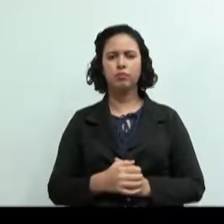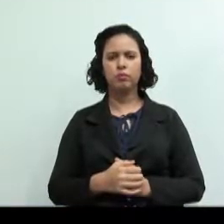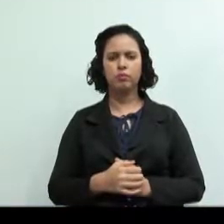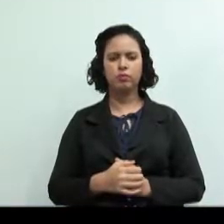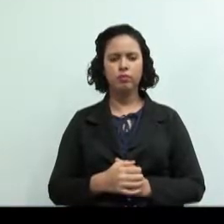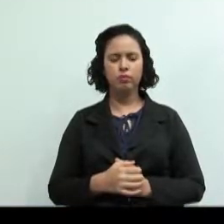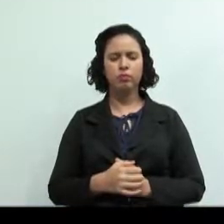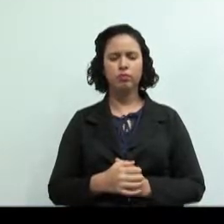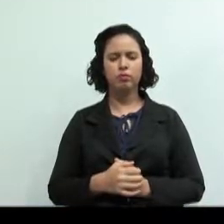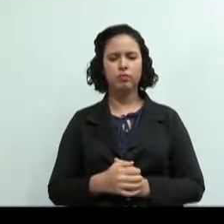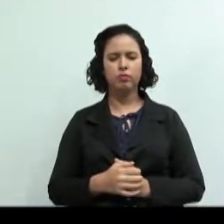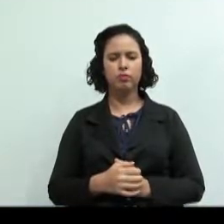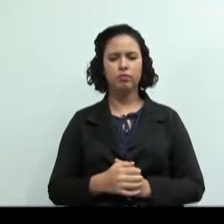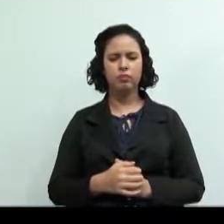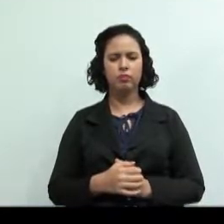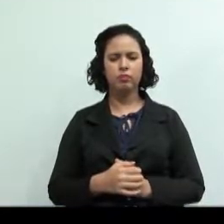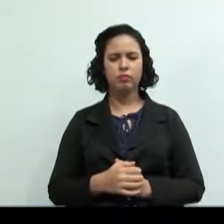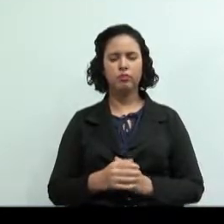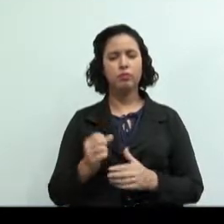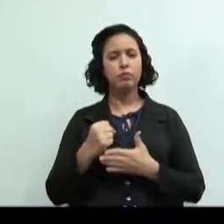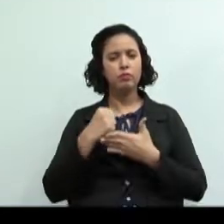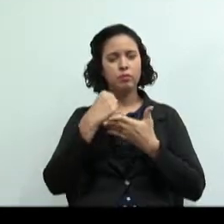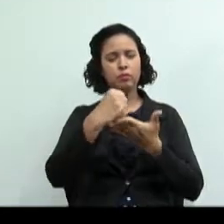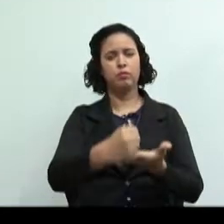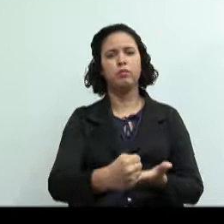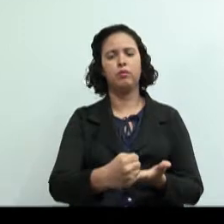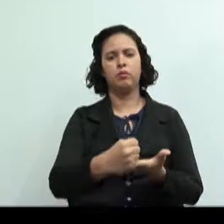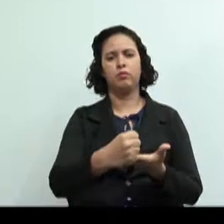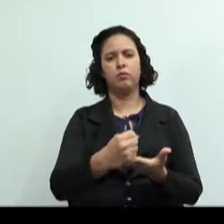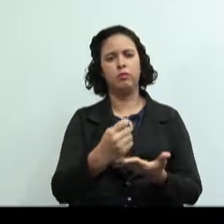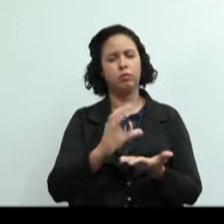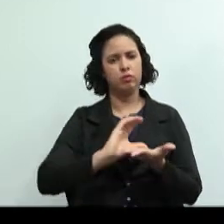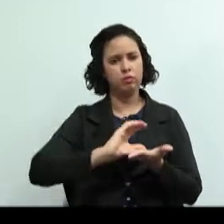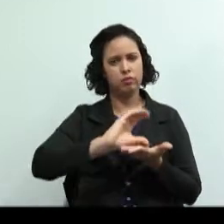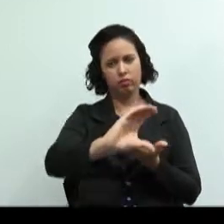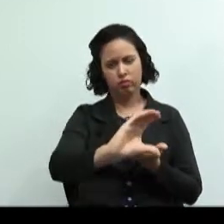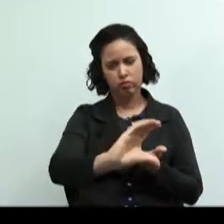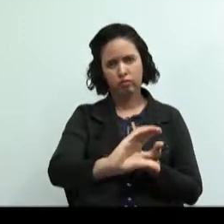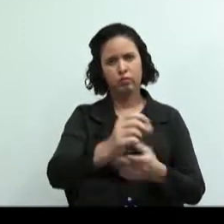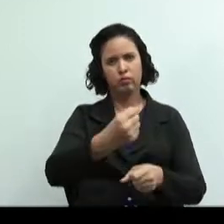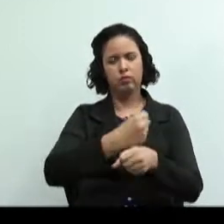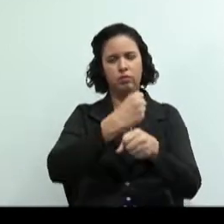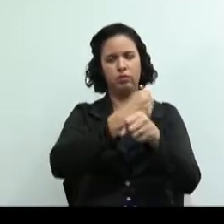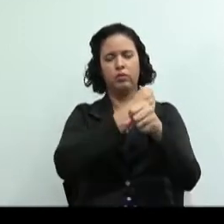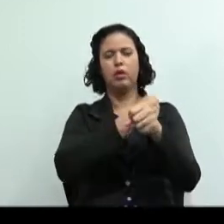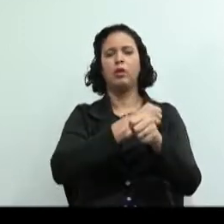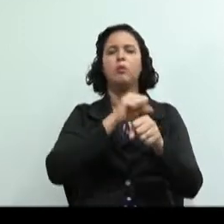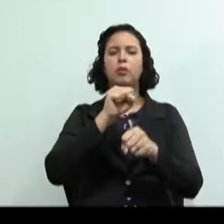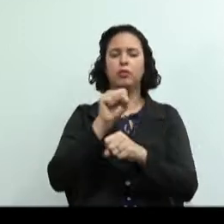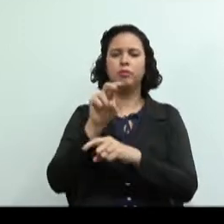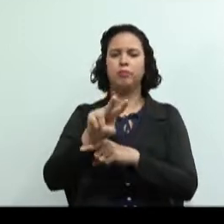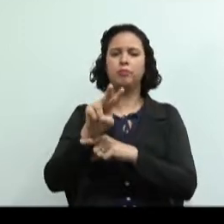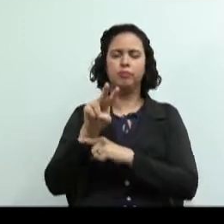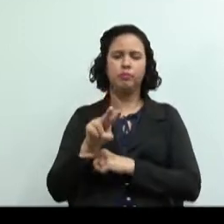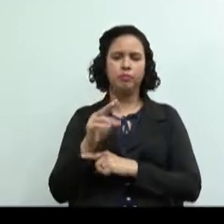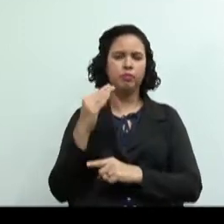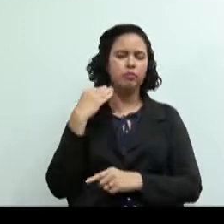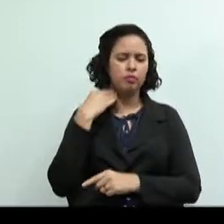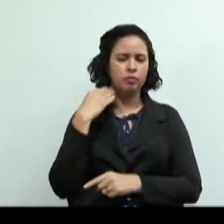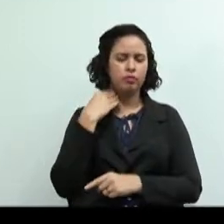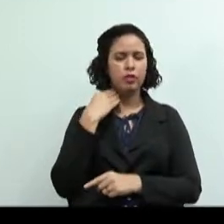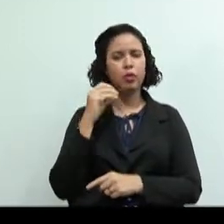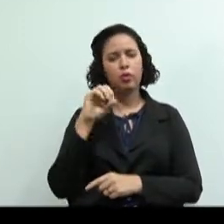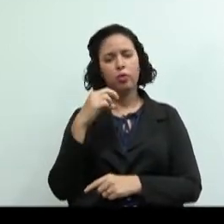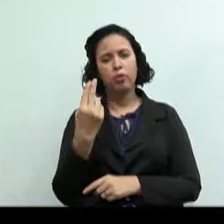Para custear as obras, os membros da cooperativa podem usar autofinanciamento, ou seja, recursos